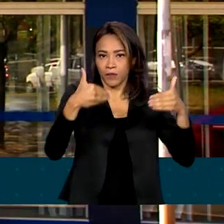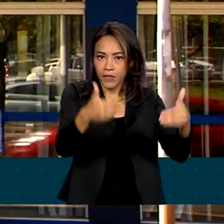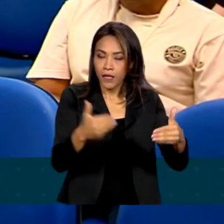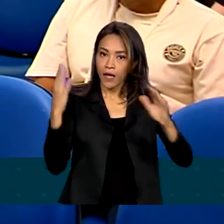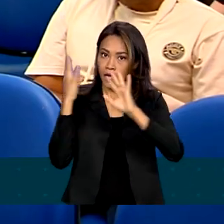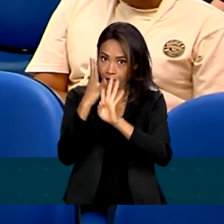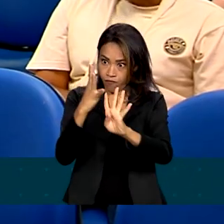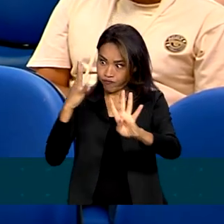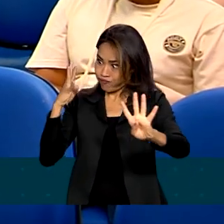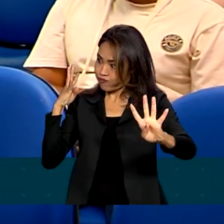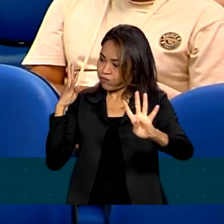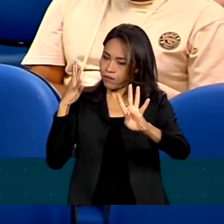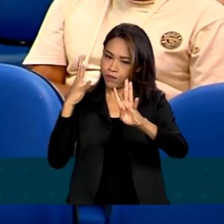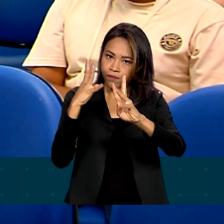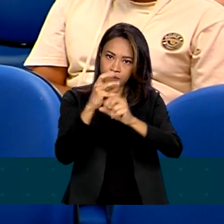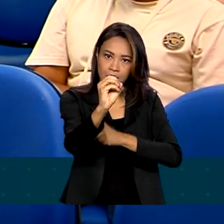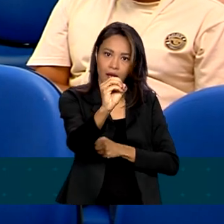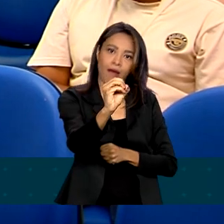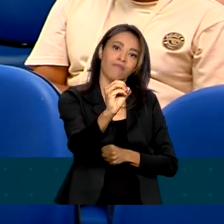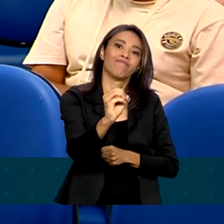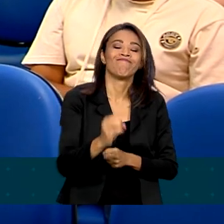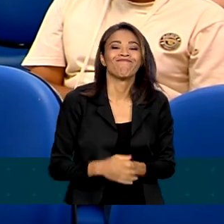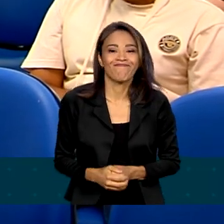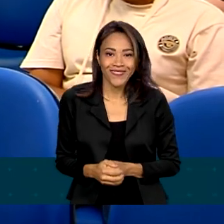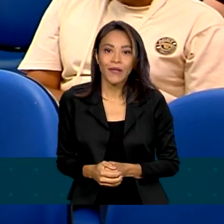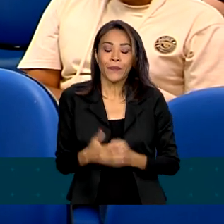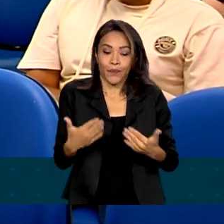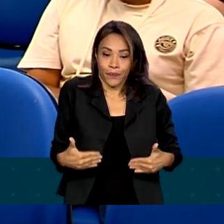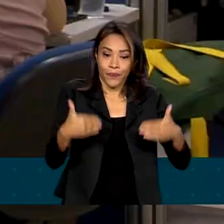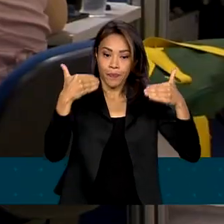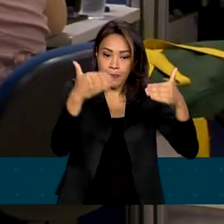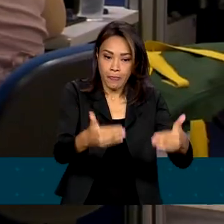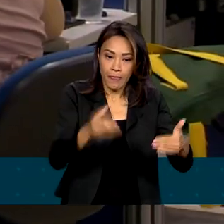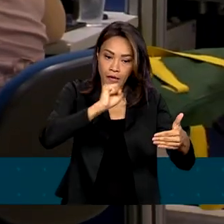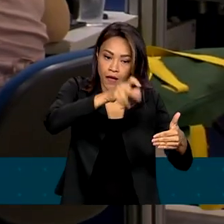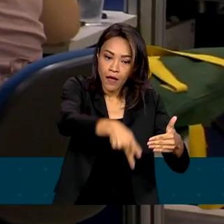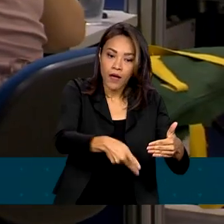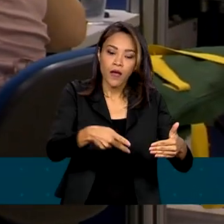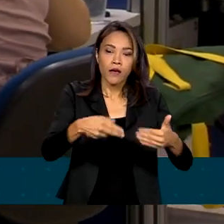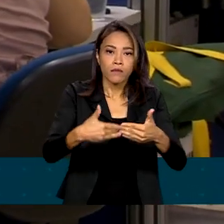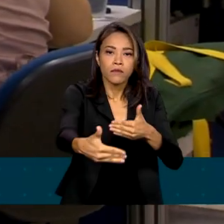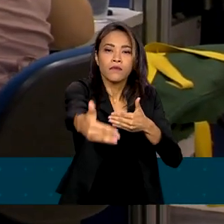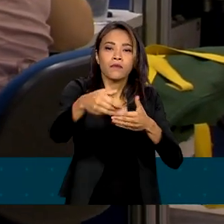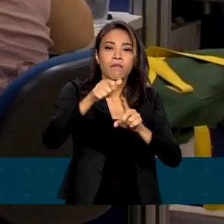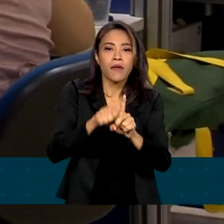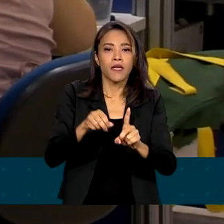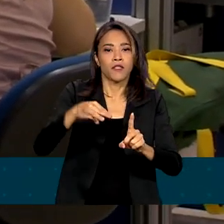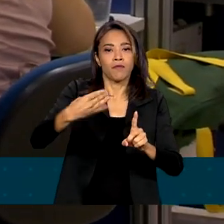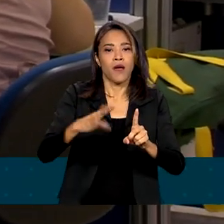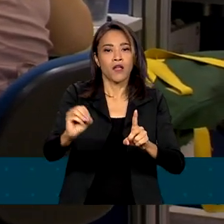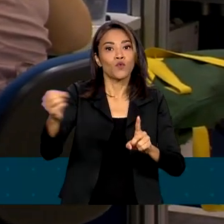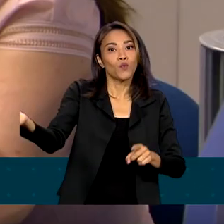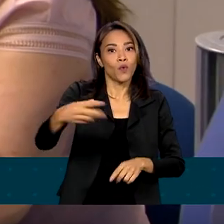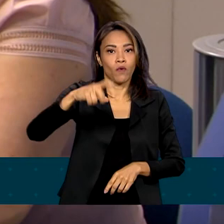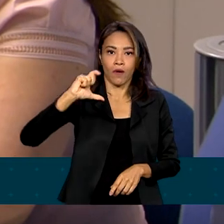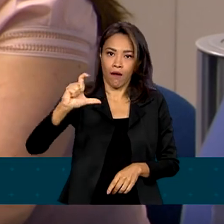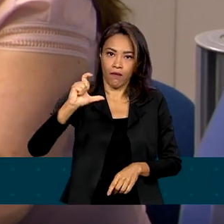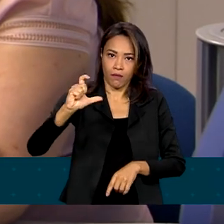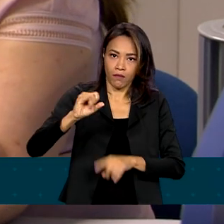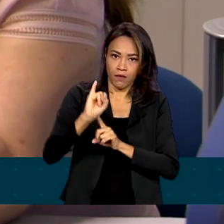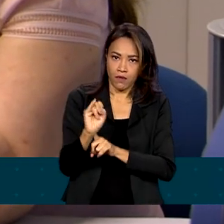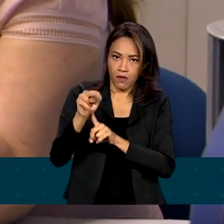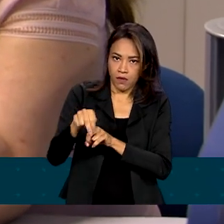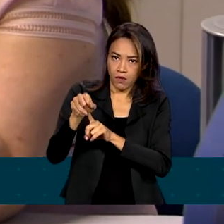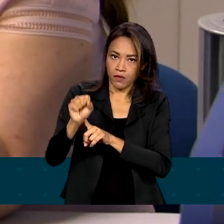dezembro. O Ministério da Previdência também pretende lançar, em março, um novo cartão do INSS. Uma